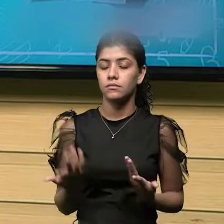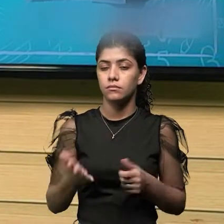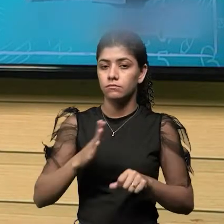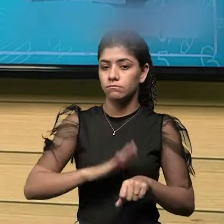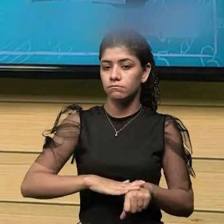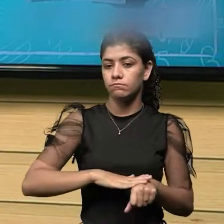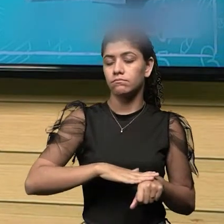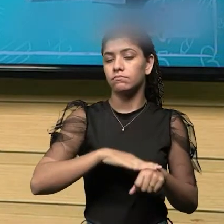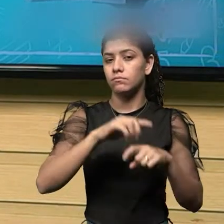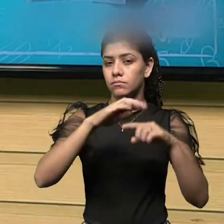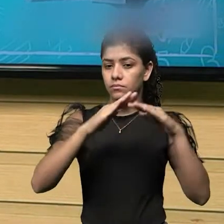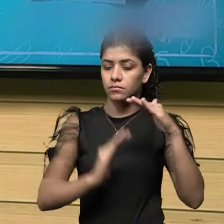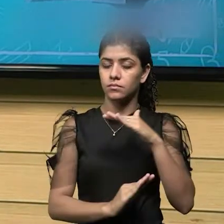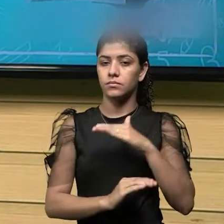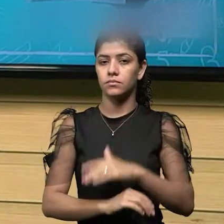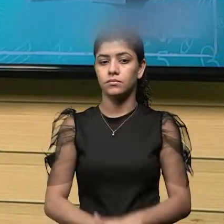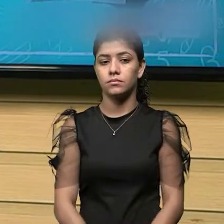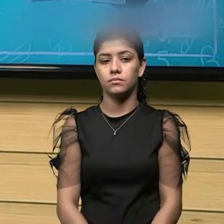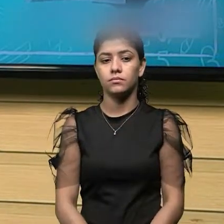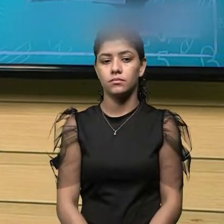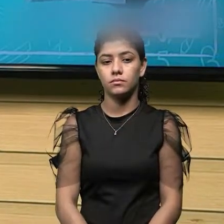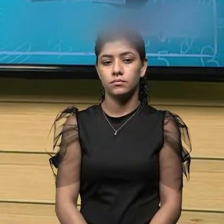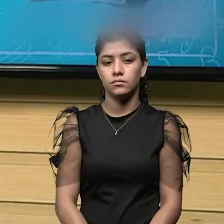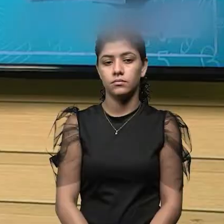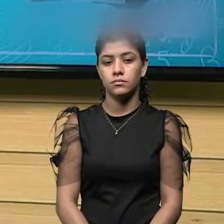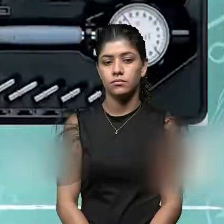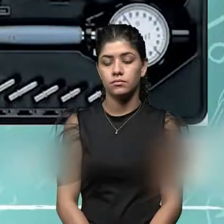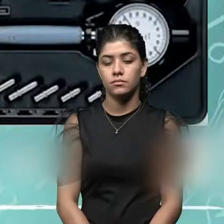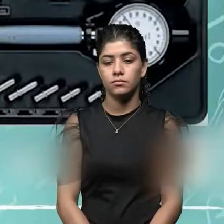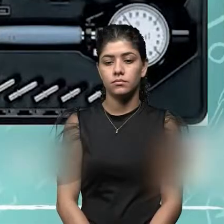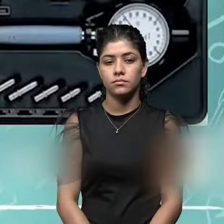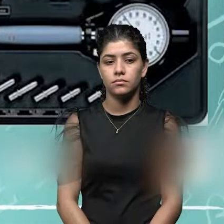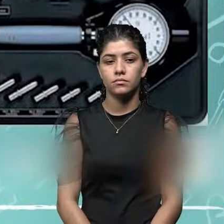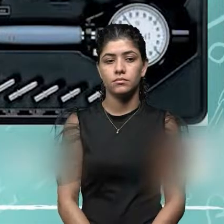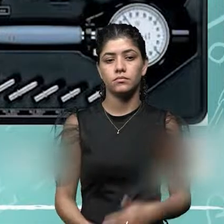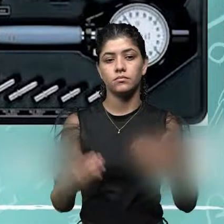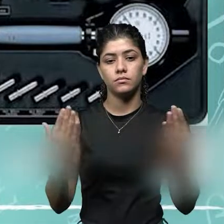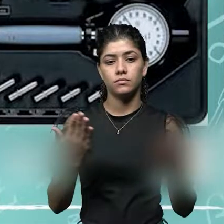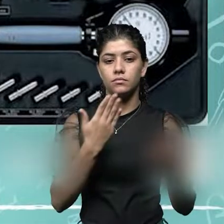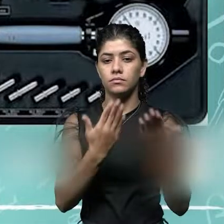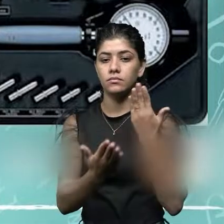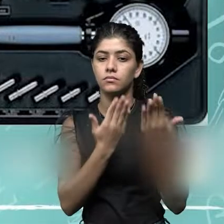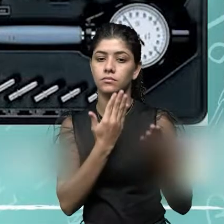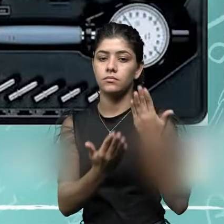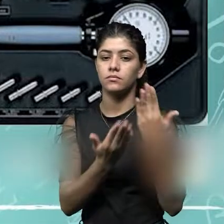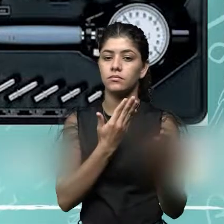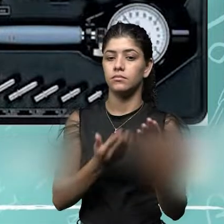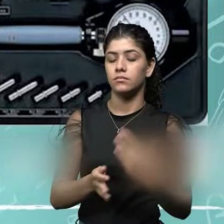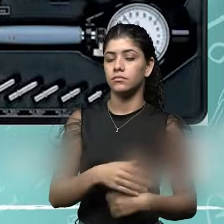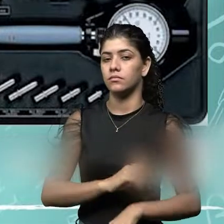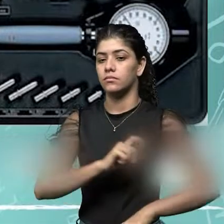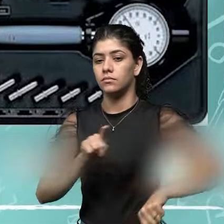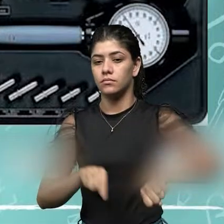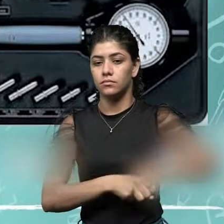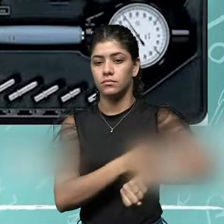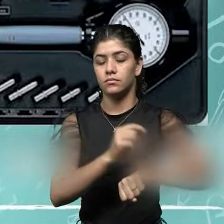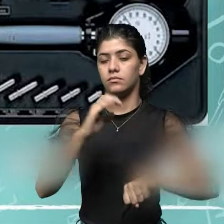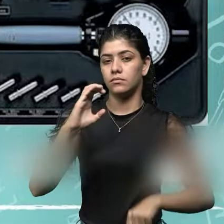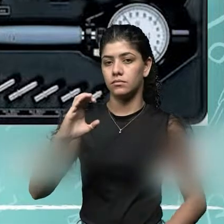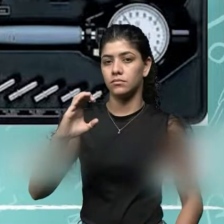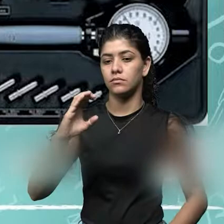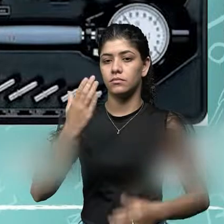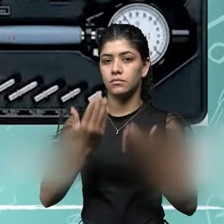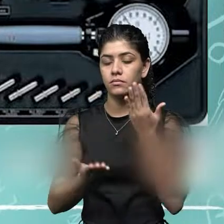mas o micrômetro ainda é mais preciso que o especímetro. Comparadores de diâmetro ou relógio